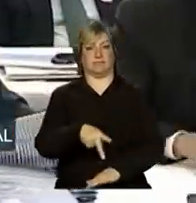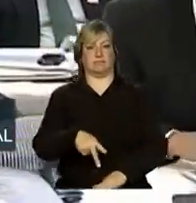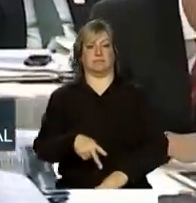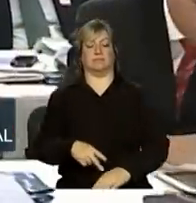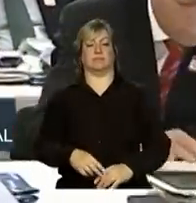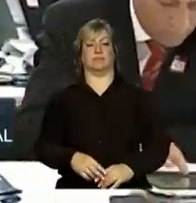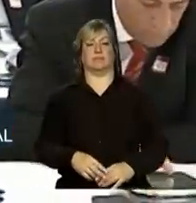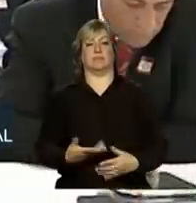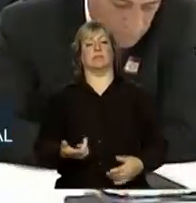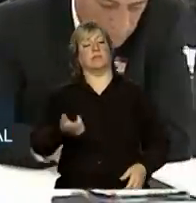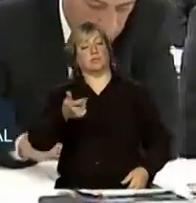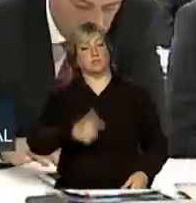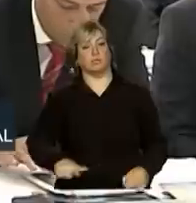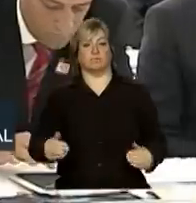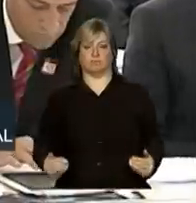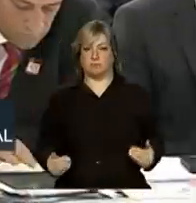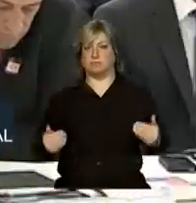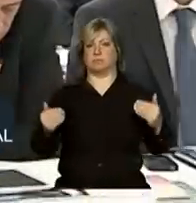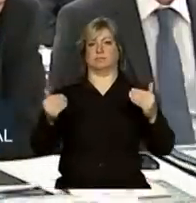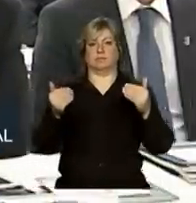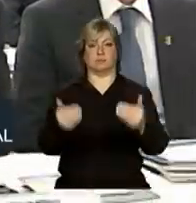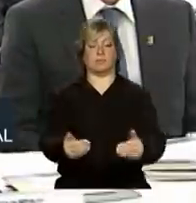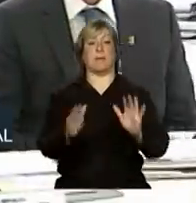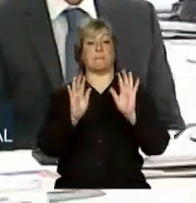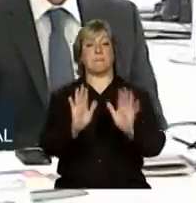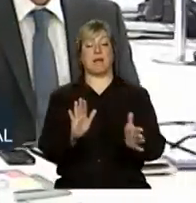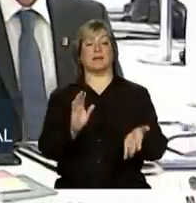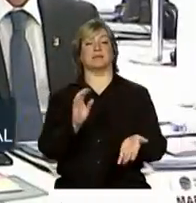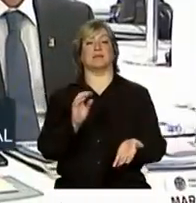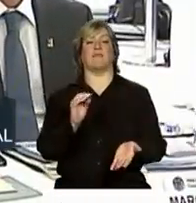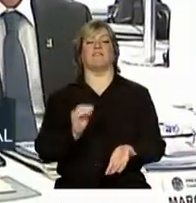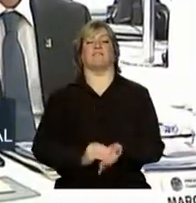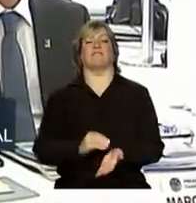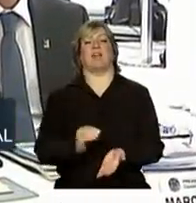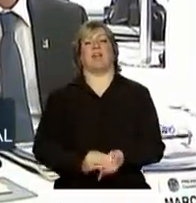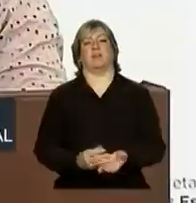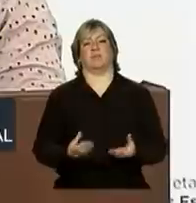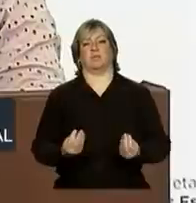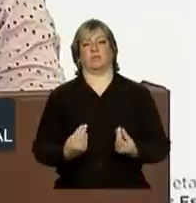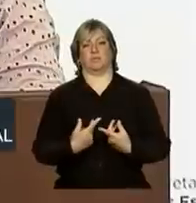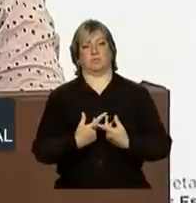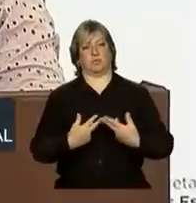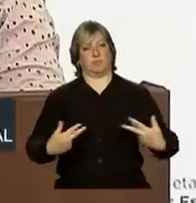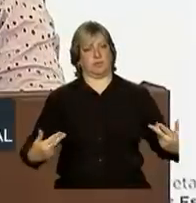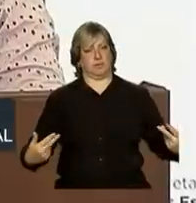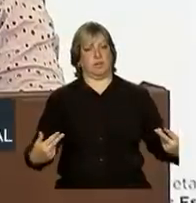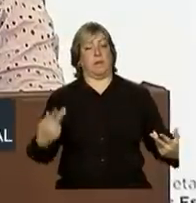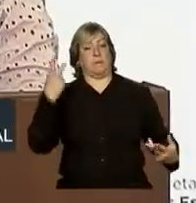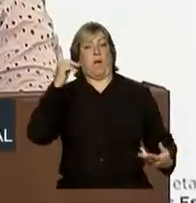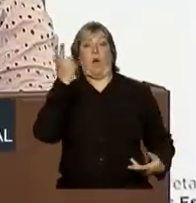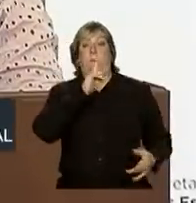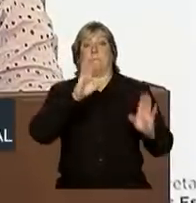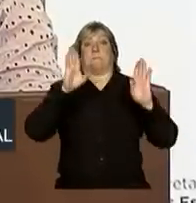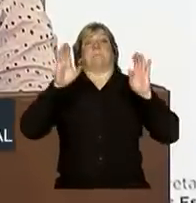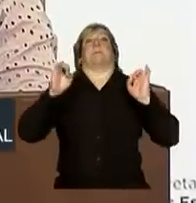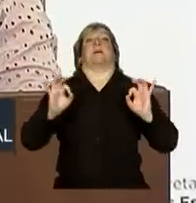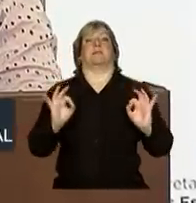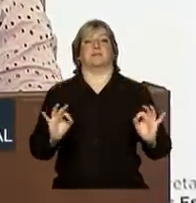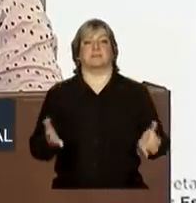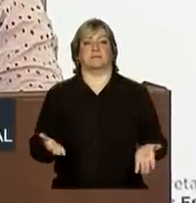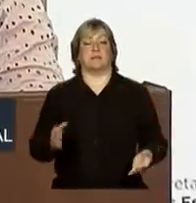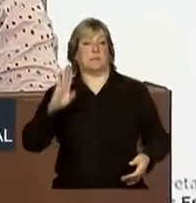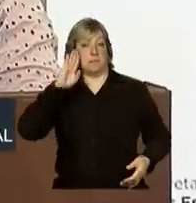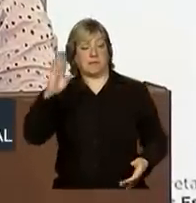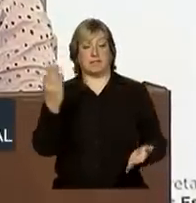Mais uma vez, avançamos, mas estamos longe de um patamar desejável. A prioridade da